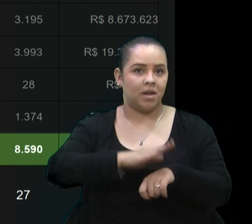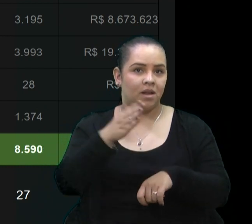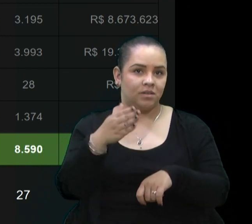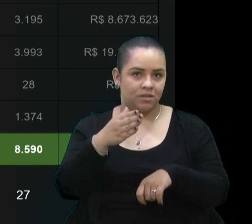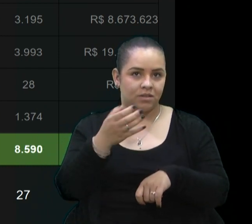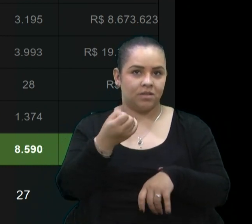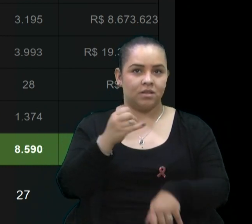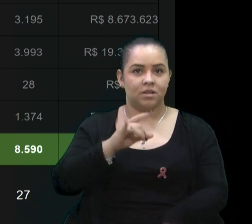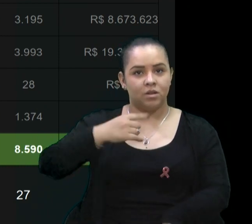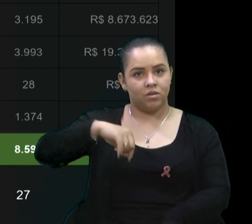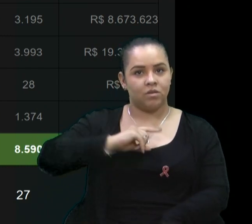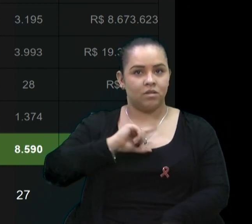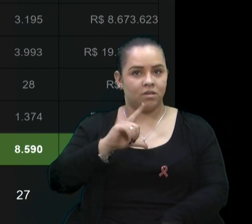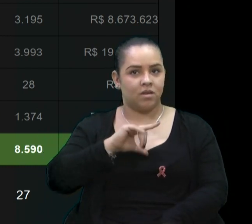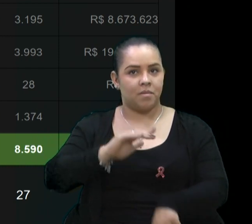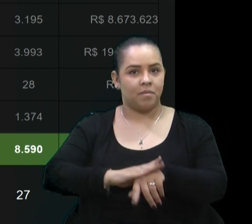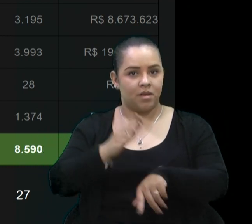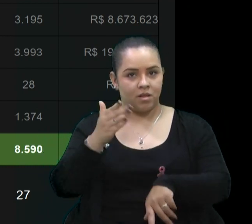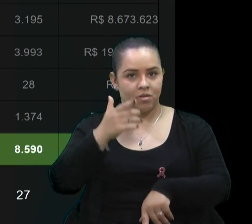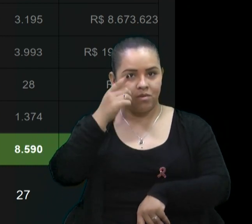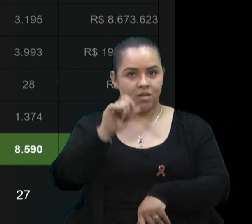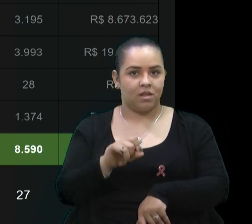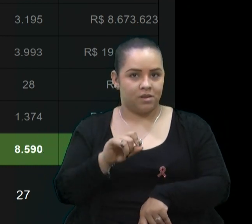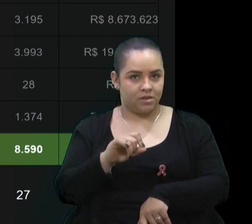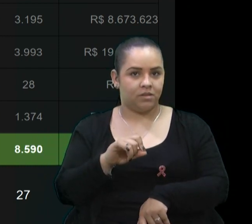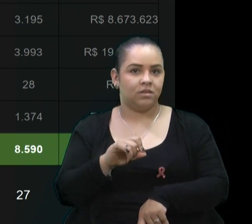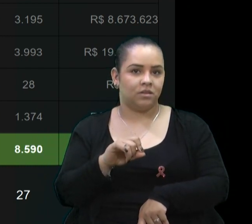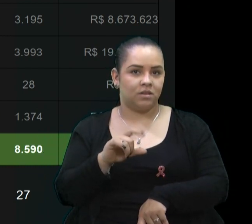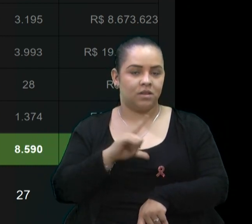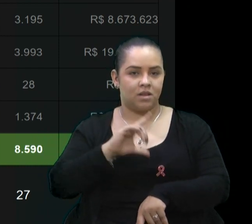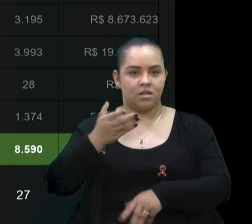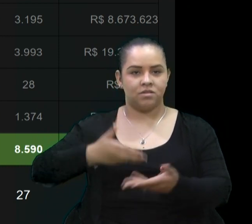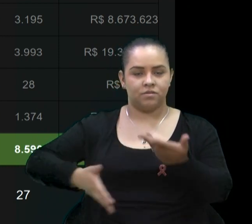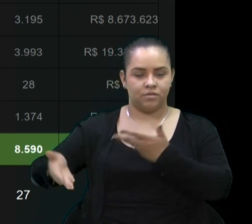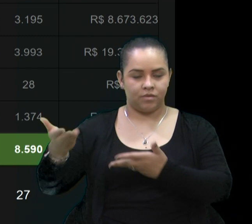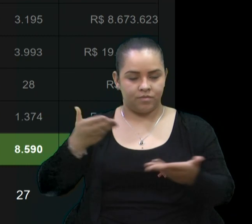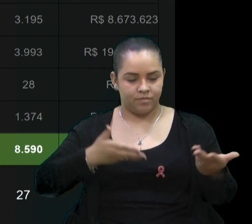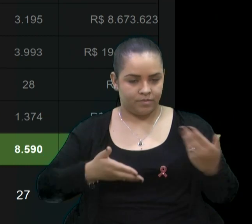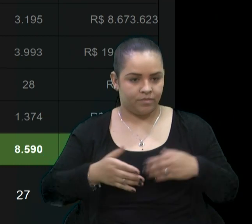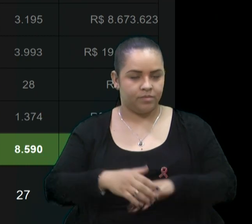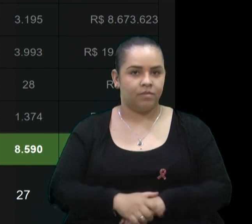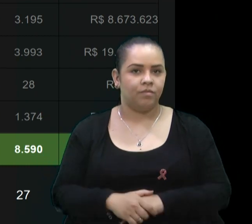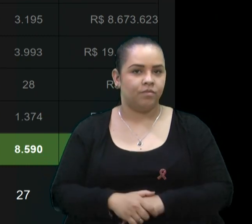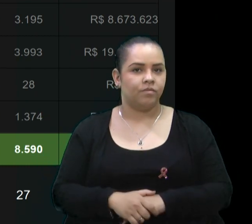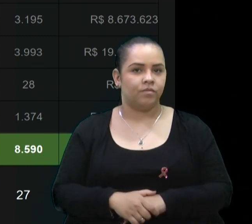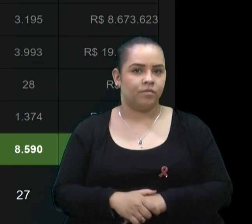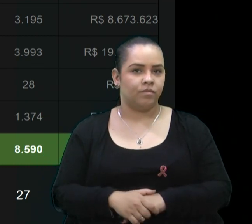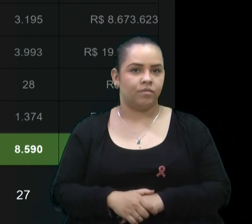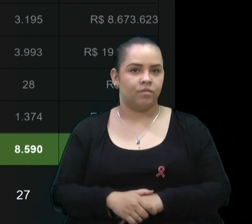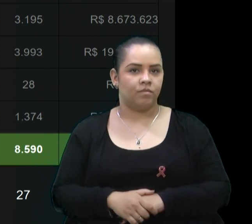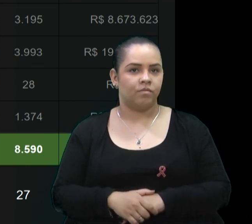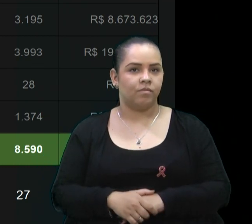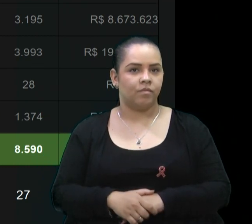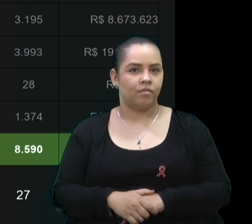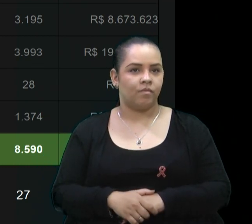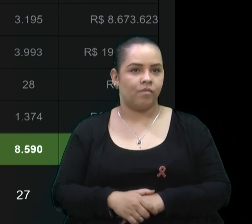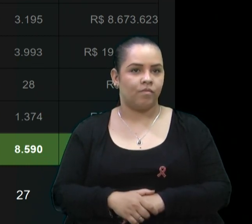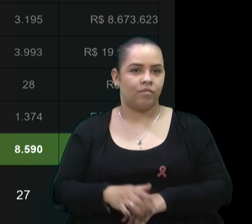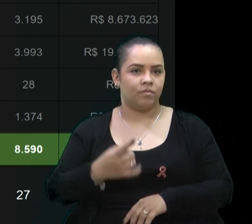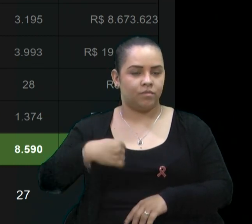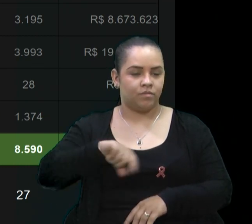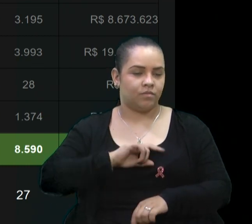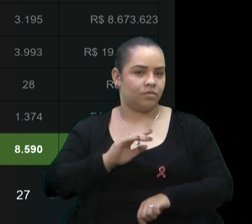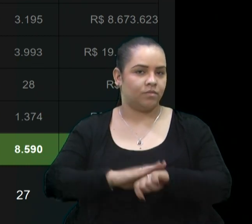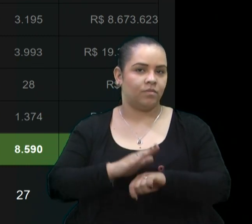Quanto maior o nosso giro de leito, maior a possibilidade de atender pessoas. Então, o nosso maior número de atendimentos